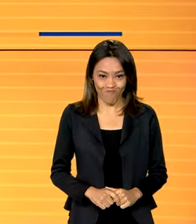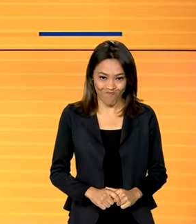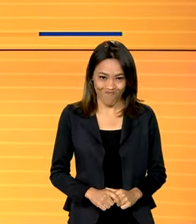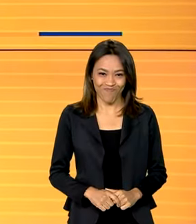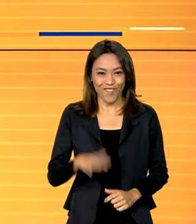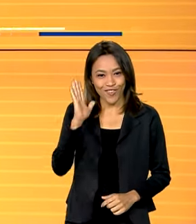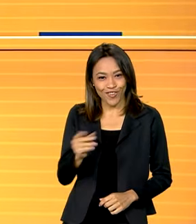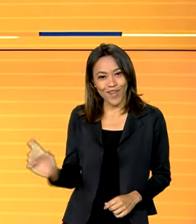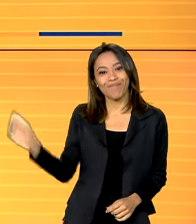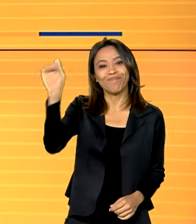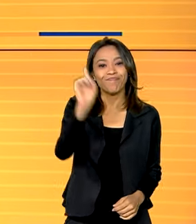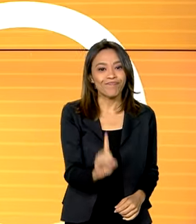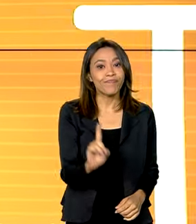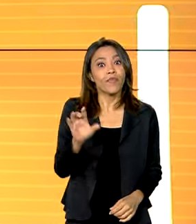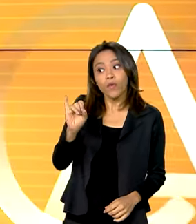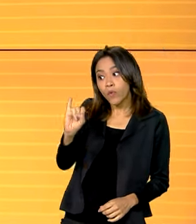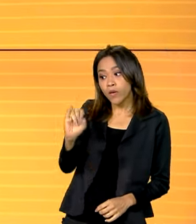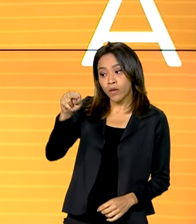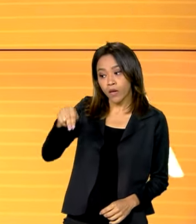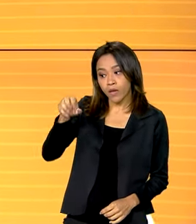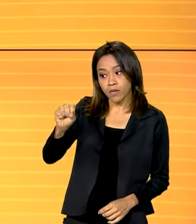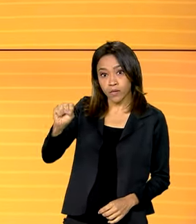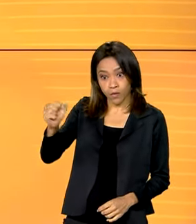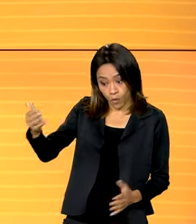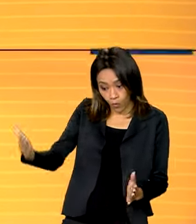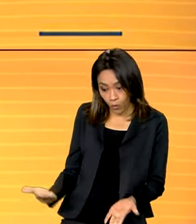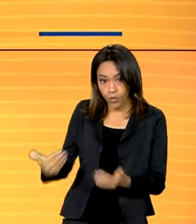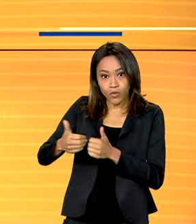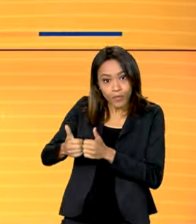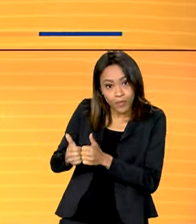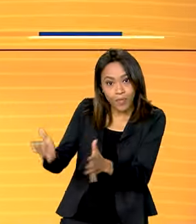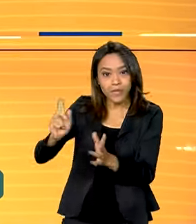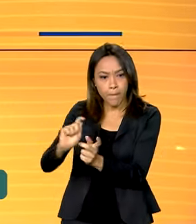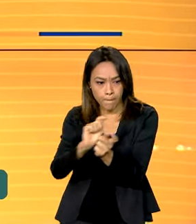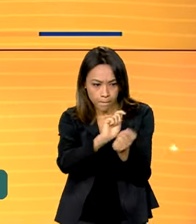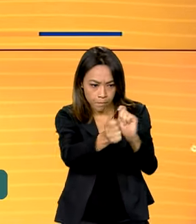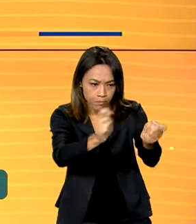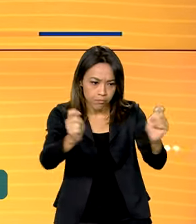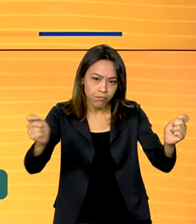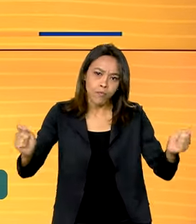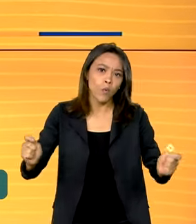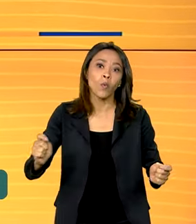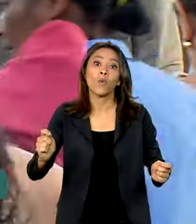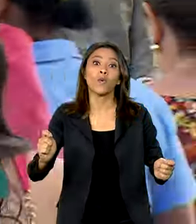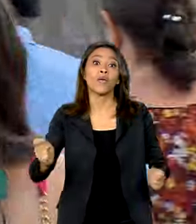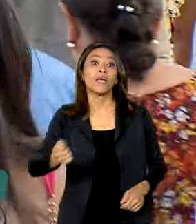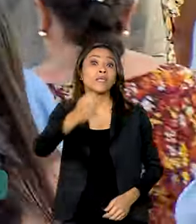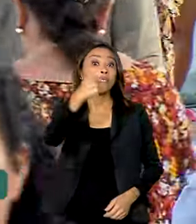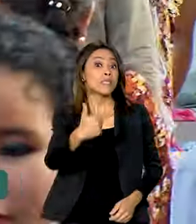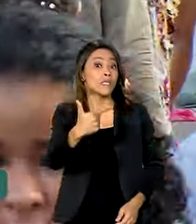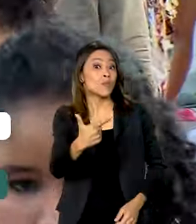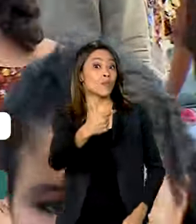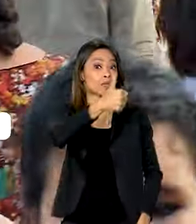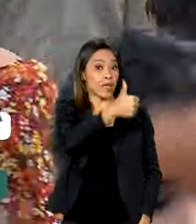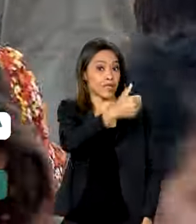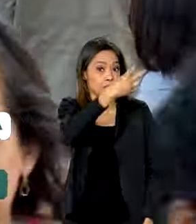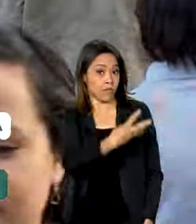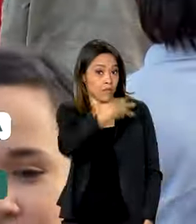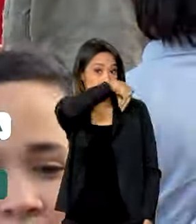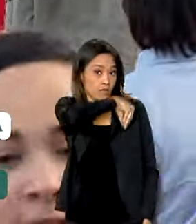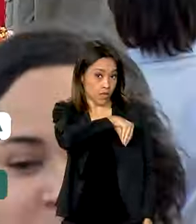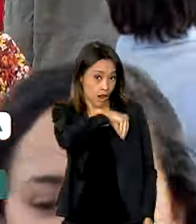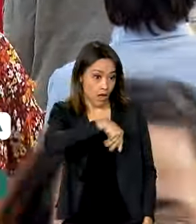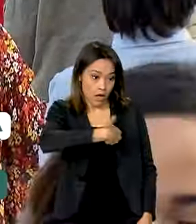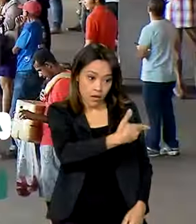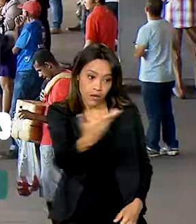Estamos de volta e o INSS começa a pagar a partir de hoje a segunda parcela do 13º salário